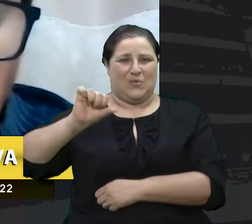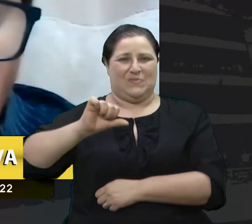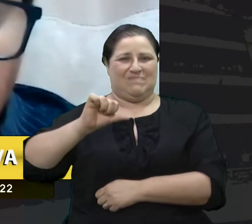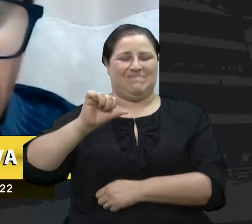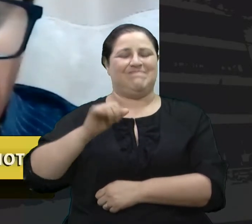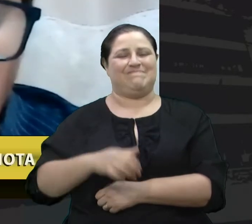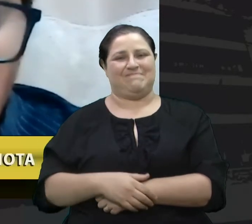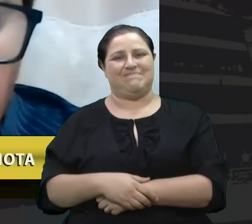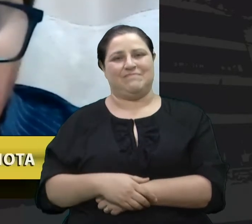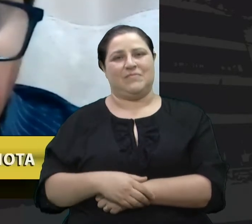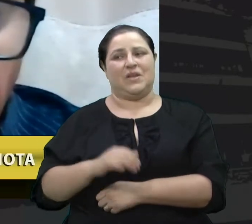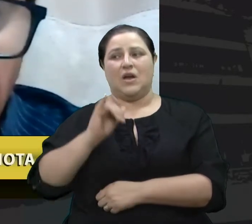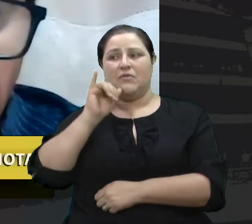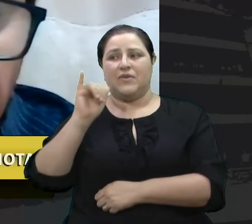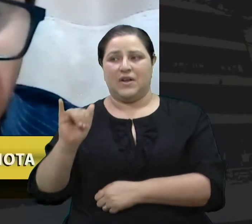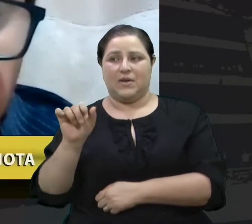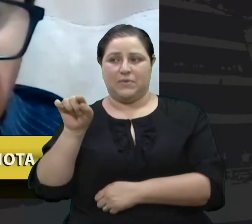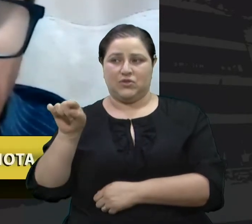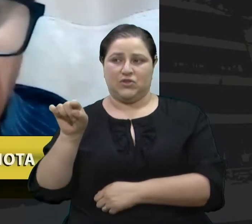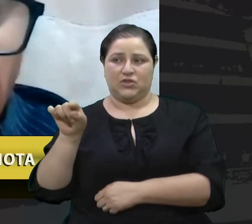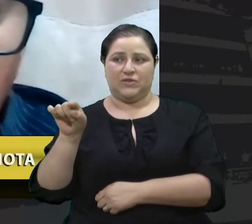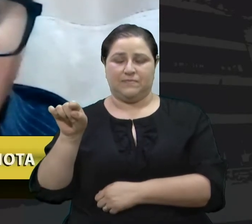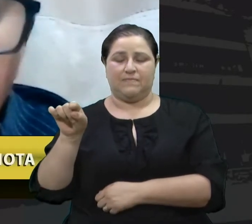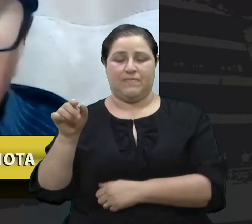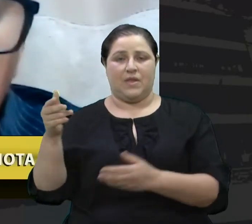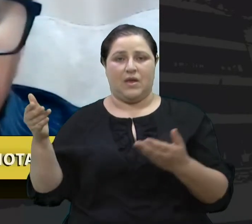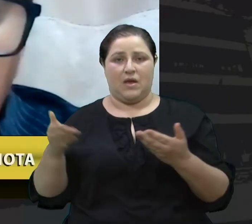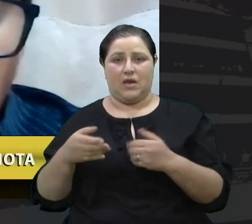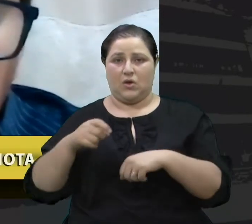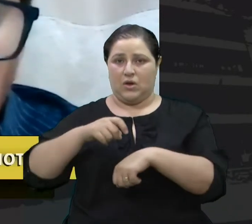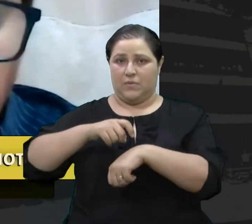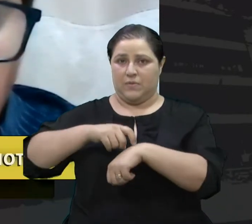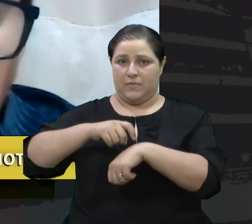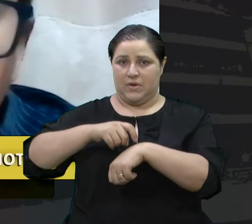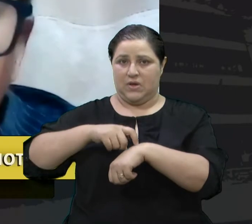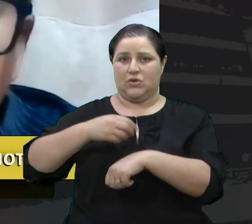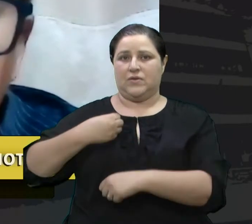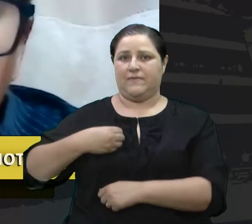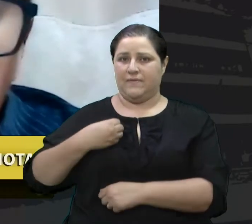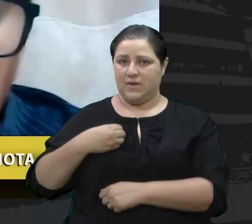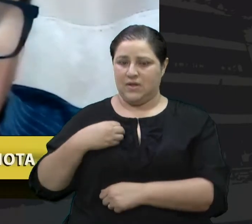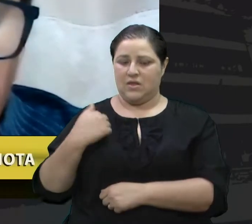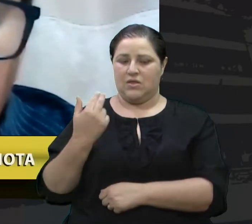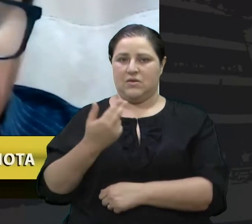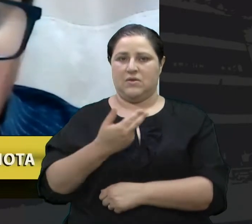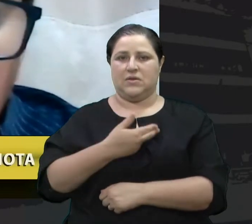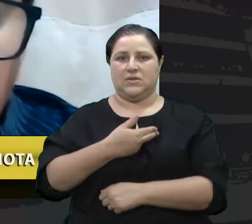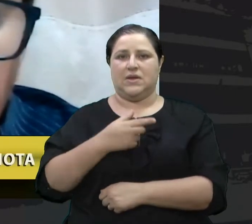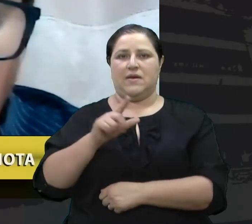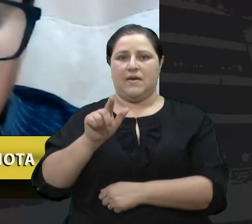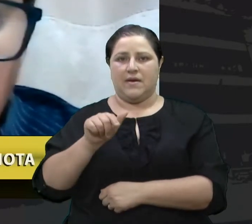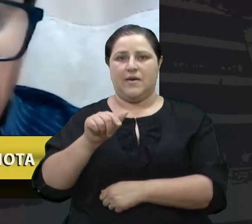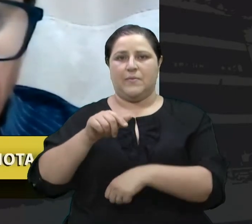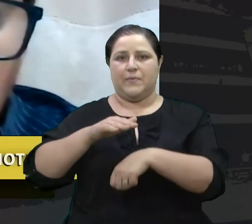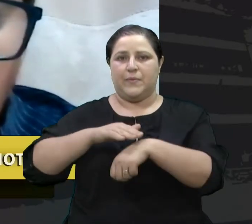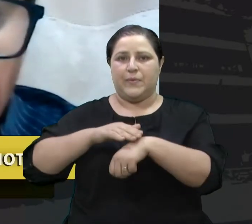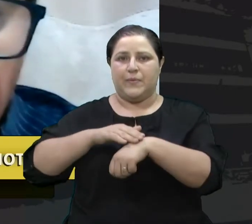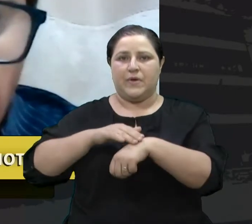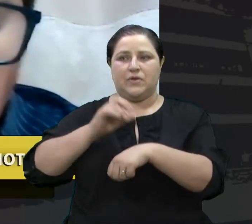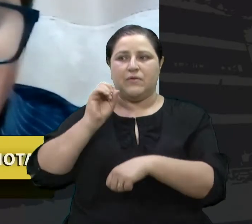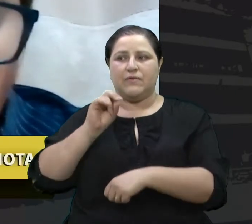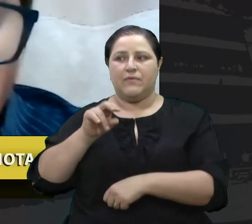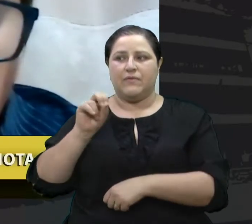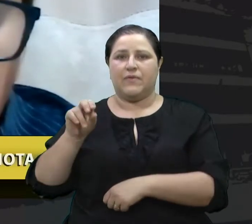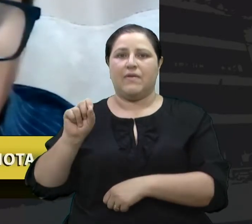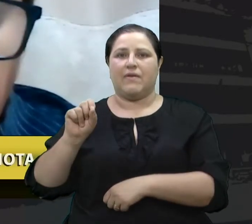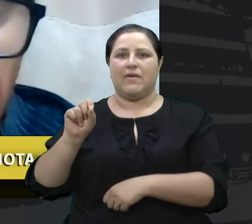quero te dizer, Bressan, que nesses momentos da vida da gente, são os momentos que a gente vê quem a gente